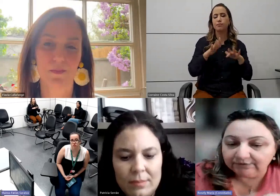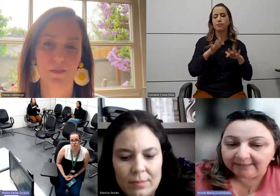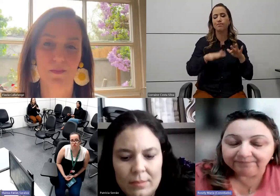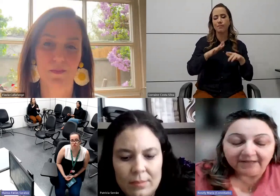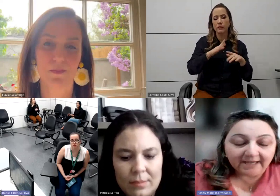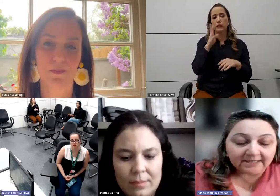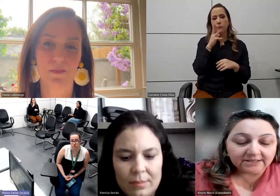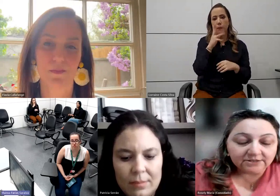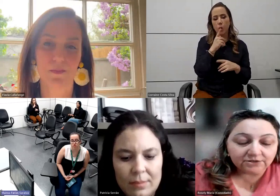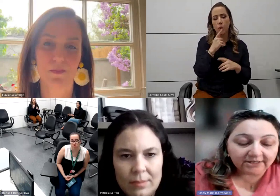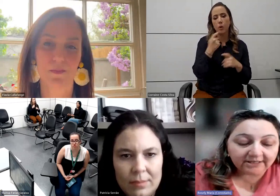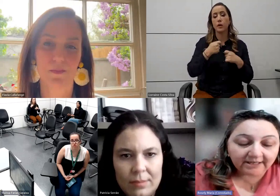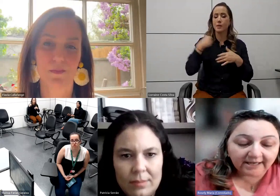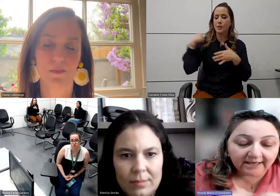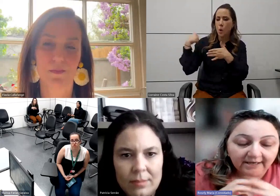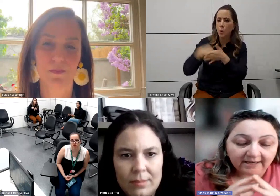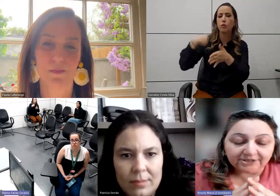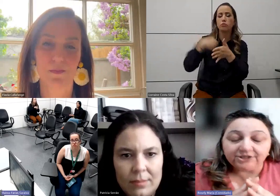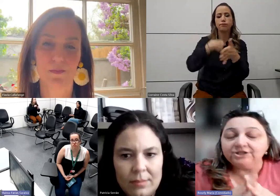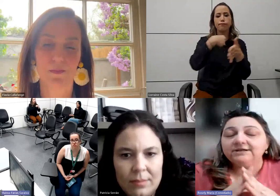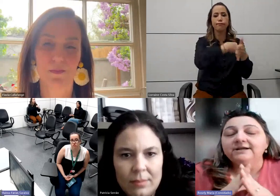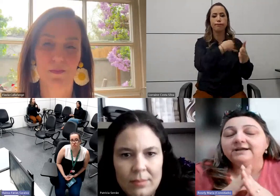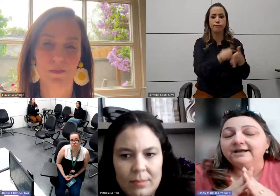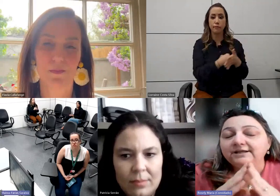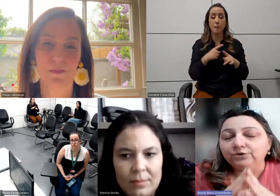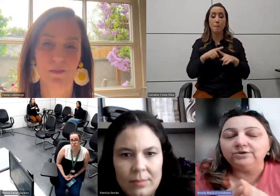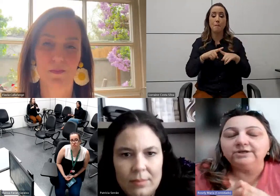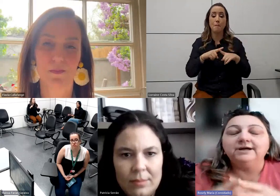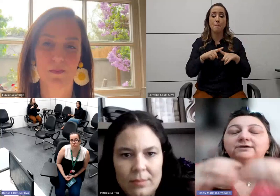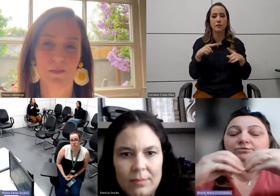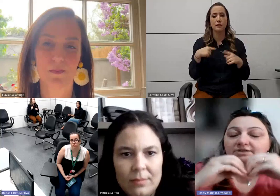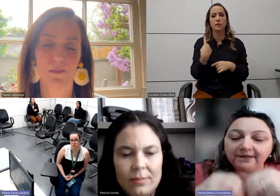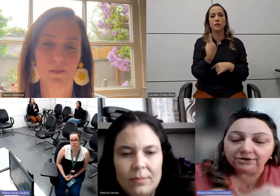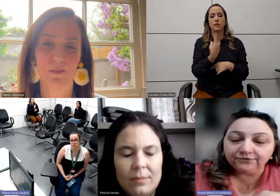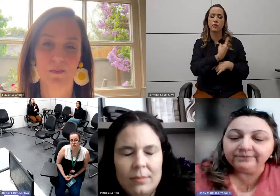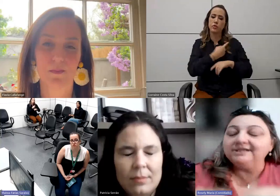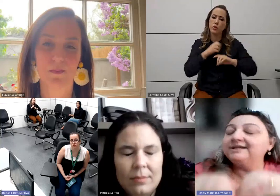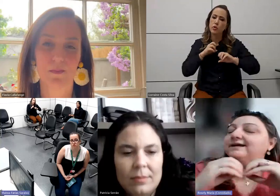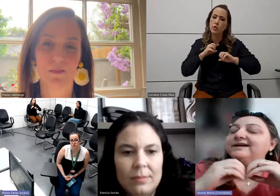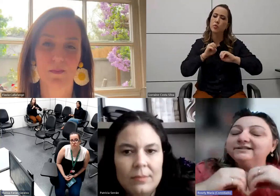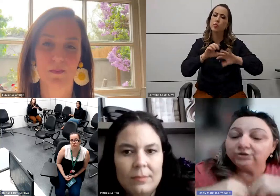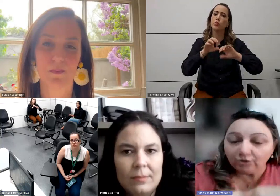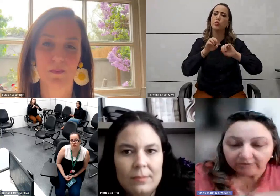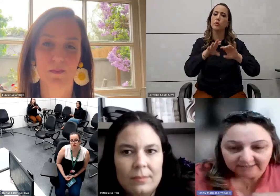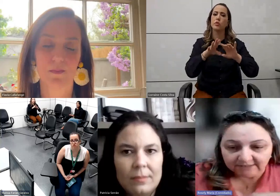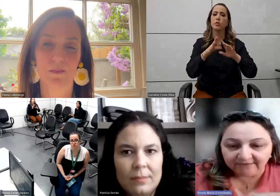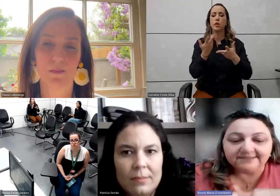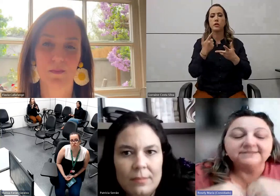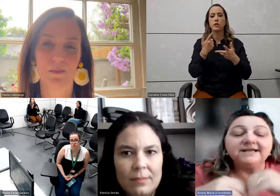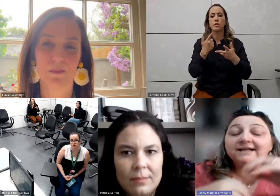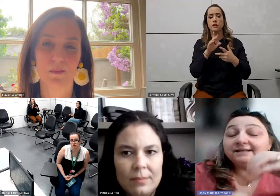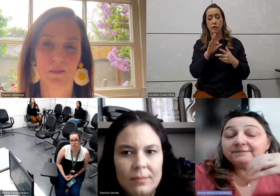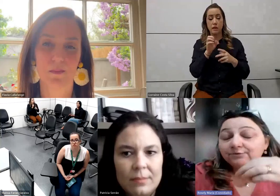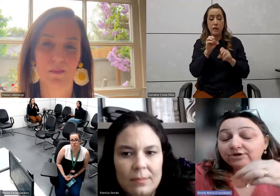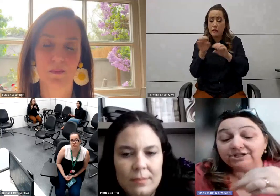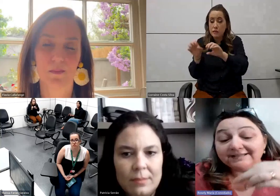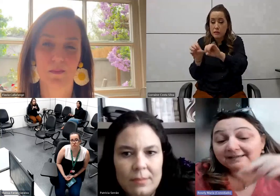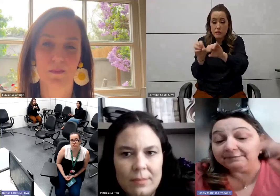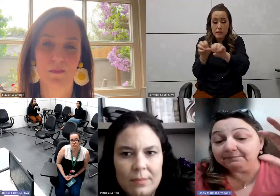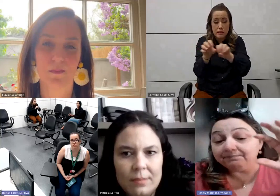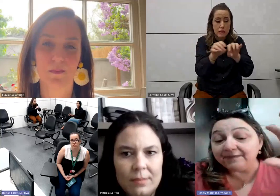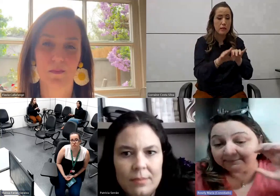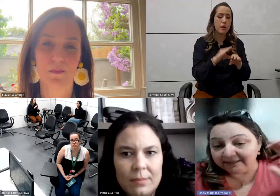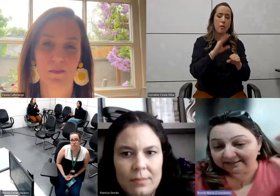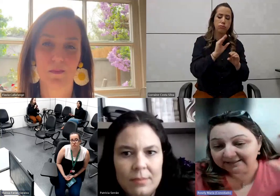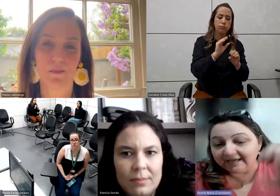coisas para lutar. só que a gente educa no trabalho de formiguinha todas as vezes, até mesmo